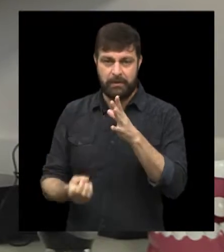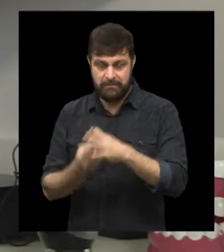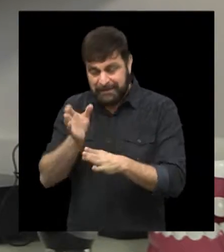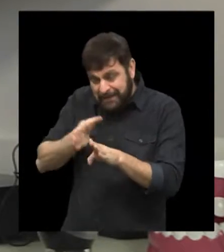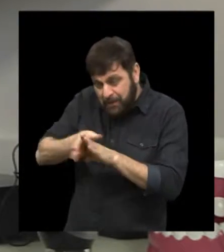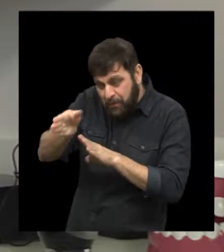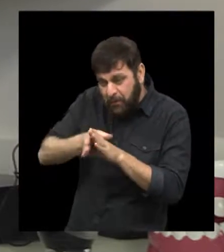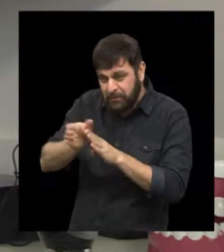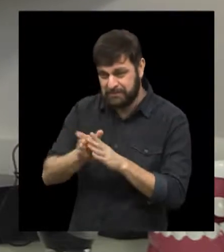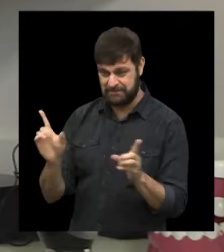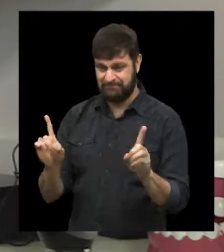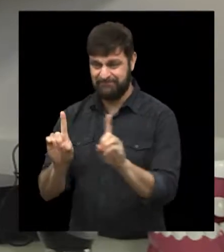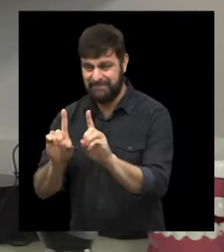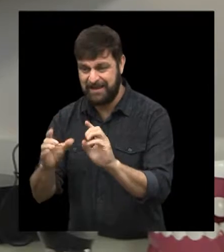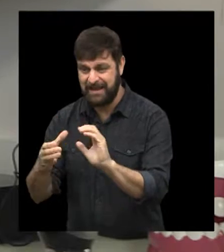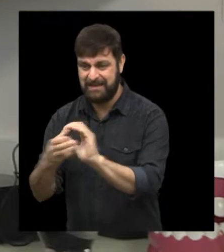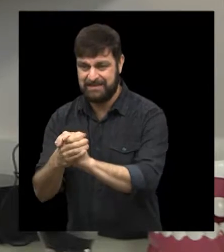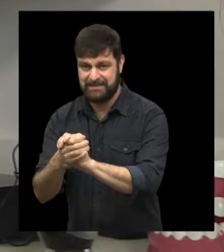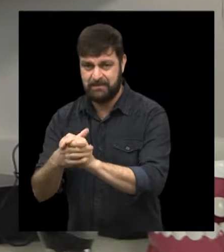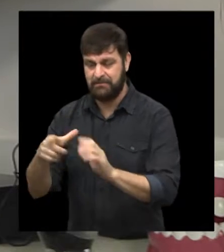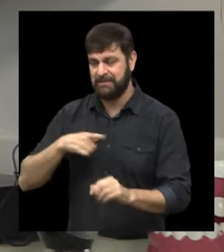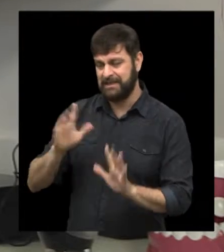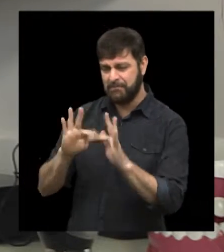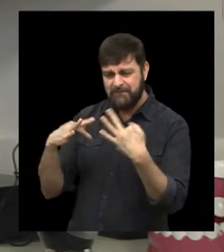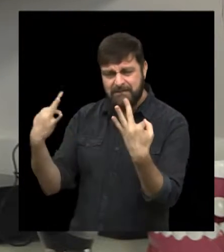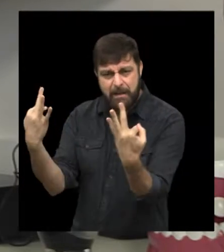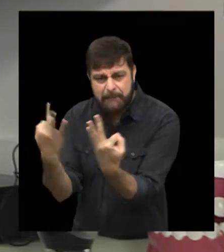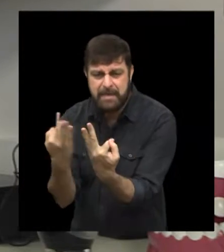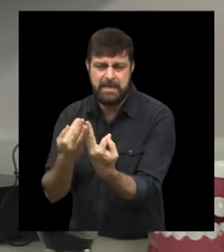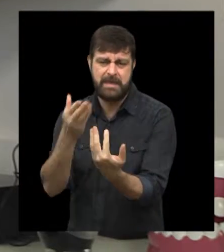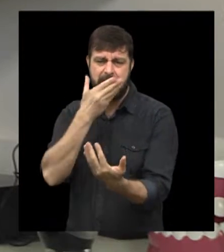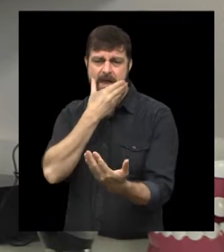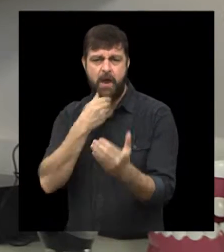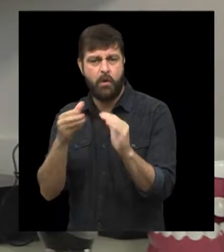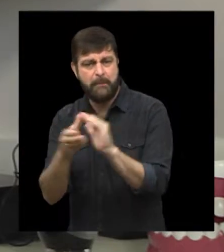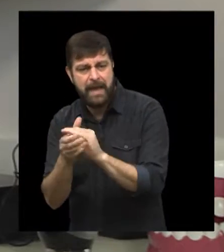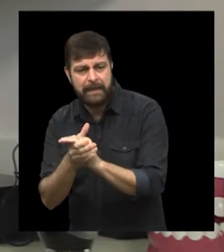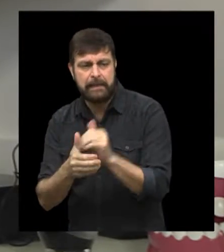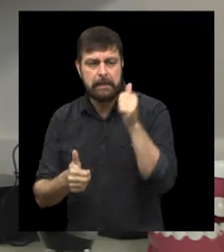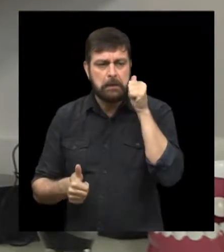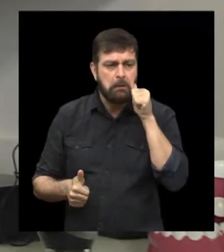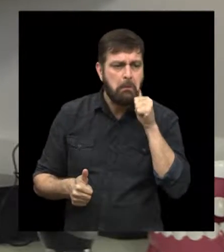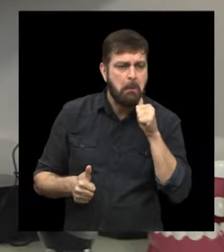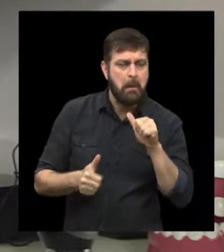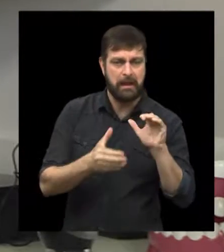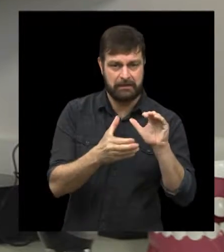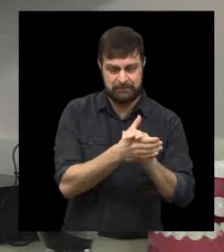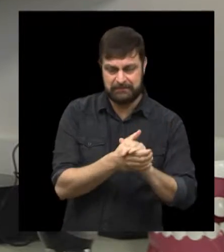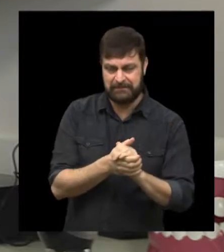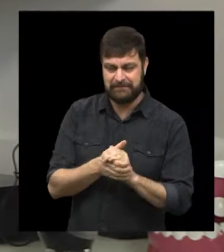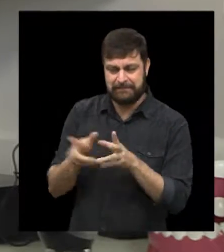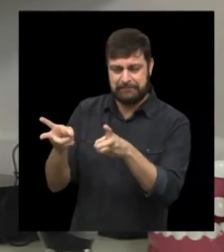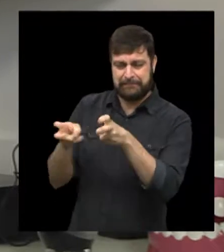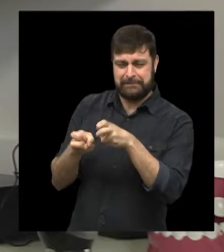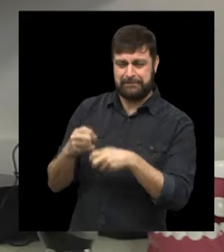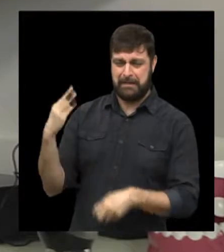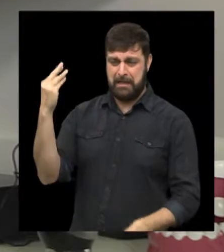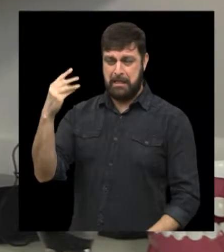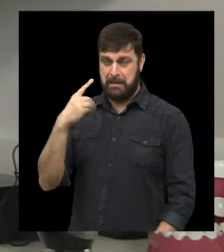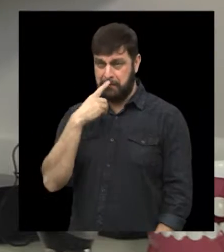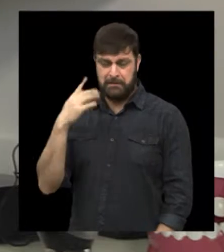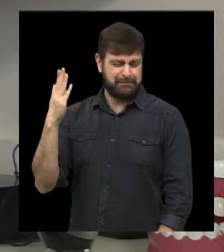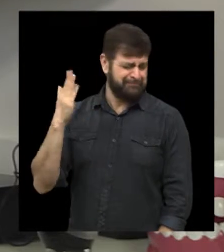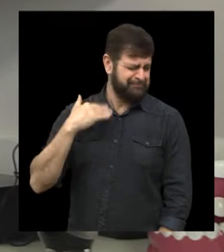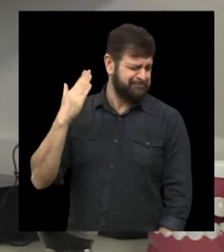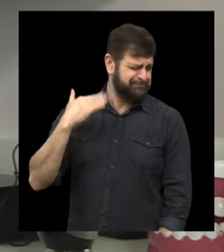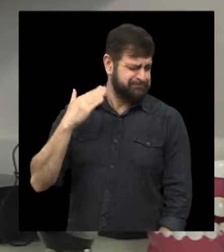conselho que eu dou para os casais, se você tem alguém, um familiar, ou mesmo um marido, ou sua esposa, ela está com um mau hábito, ela tem um hábito